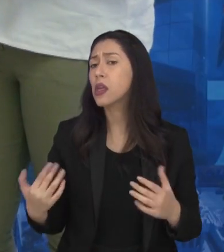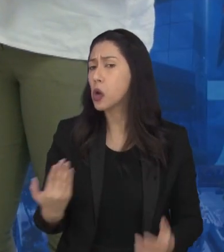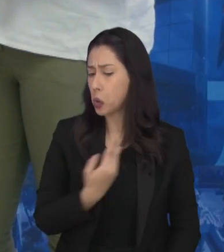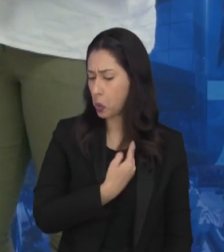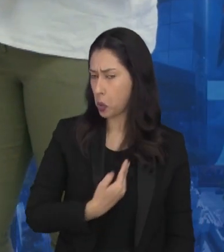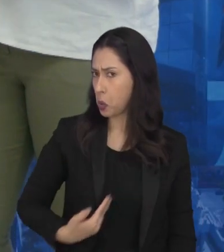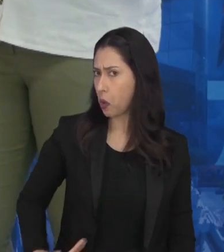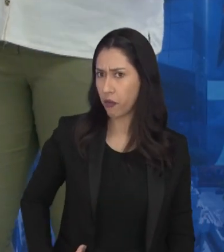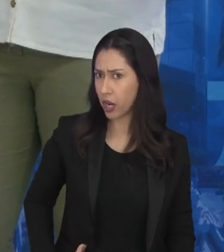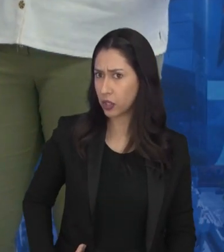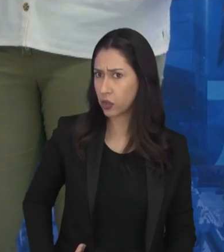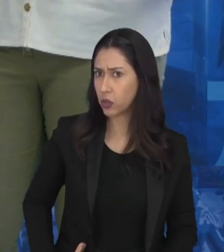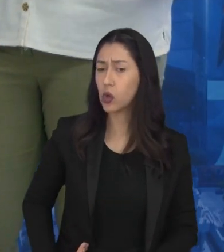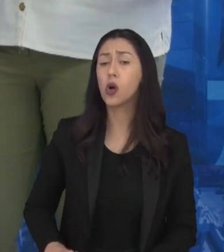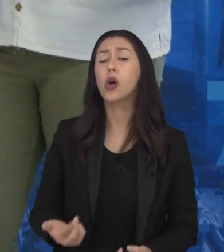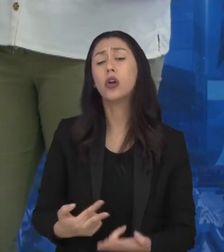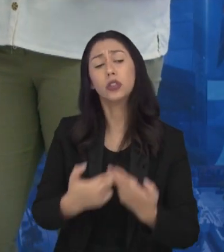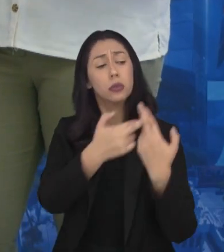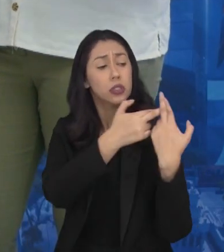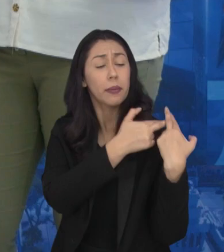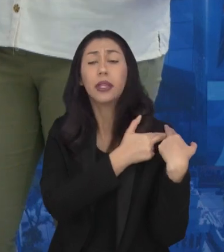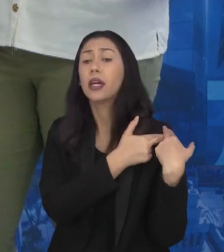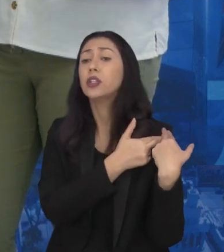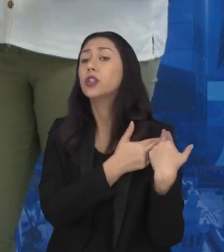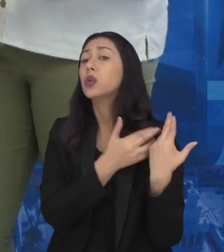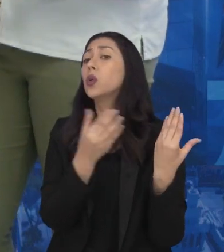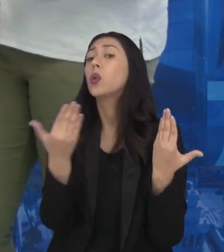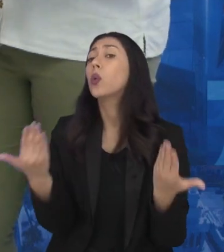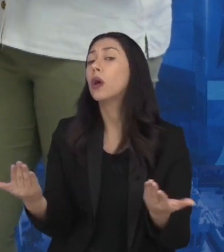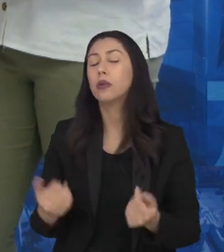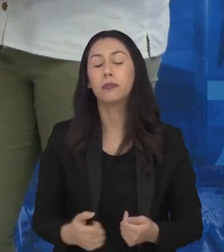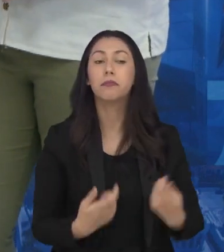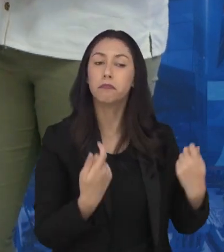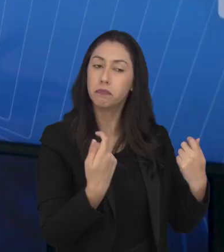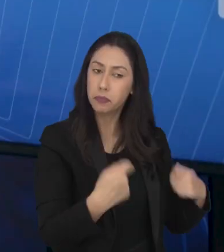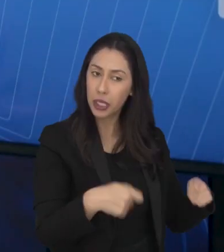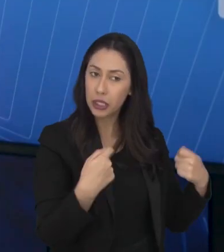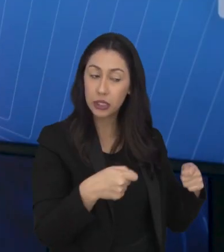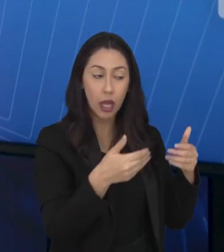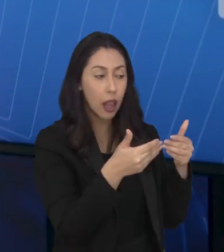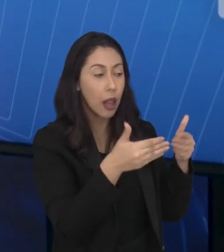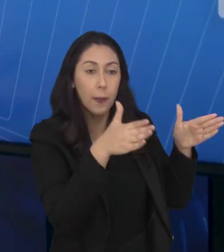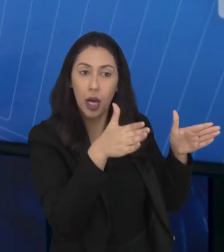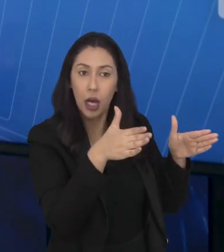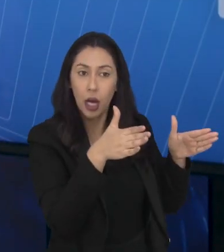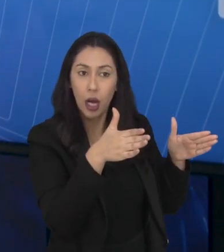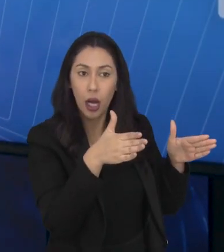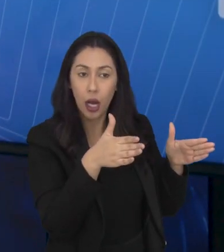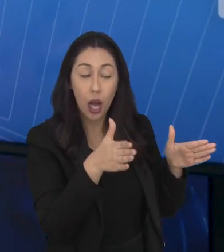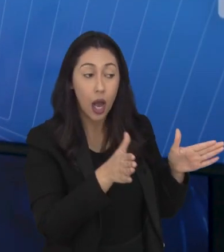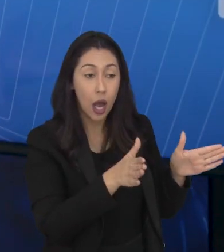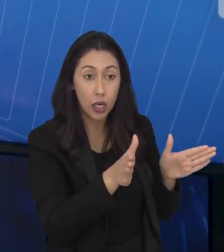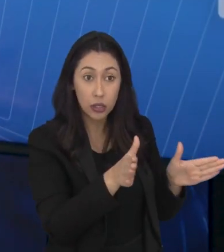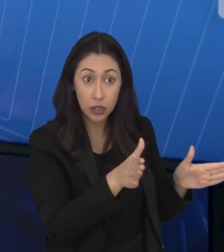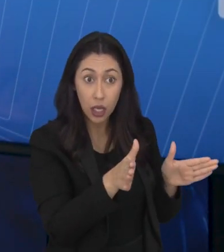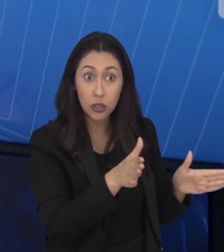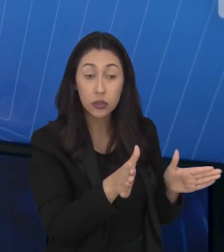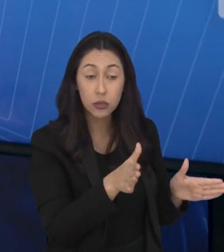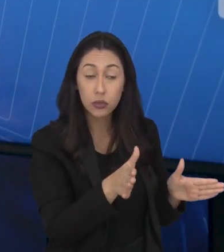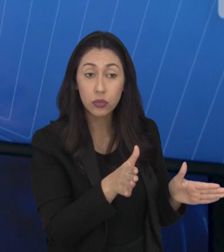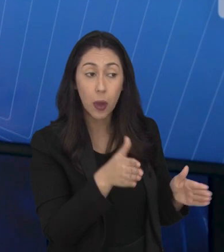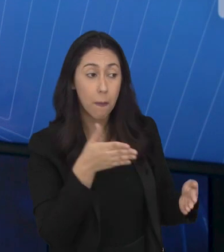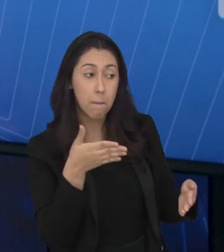poder público desde o começo da educação para evitar essa evasão? É, ele tem que estar disponibilizando o acesso à